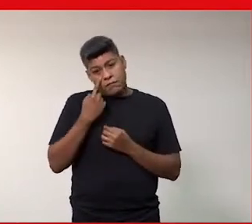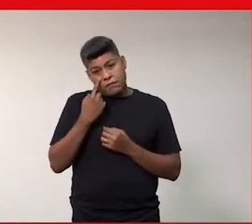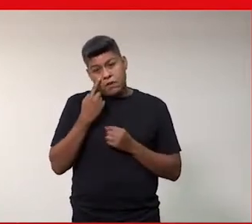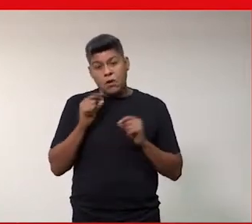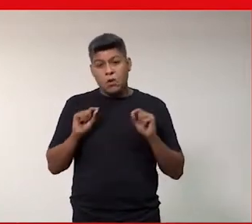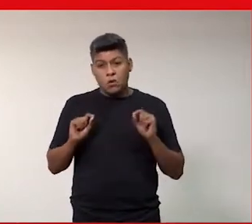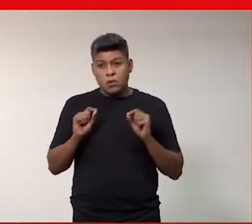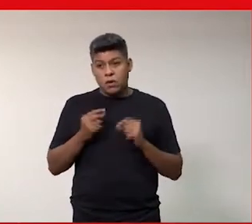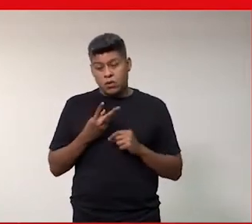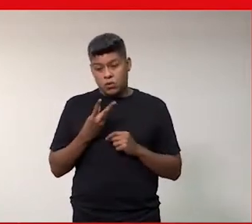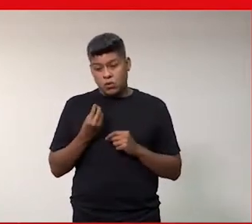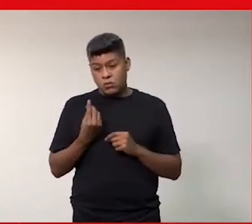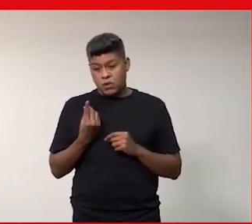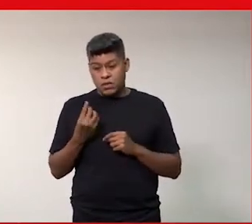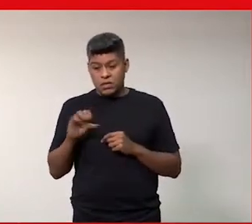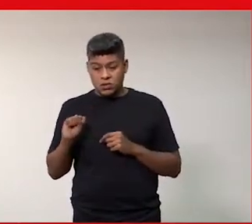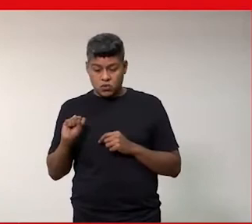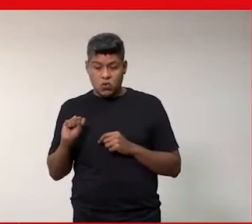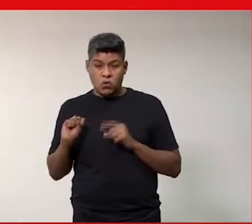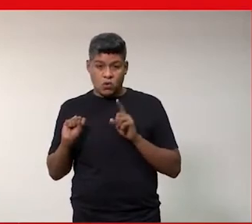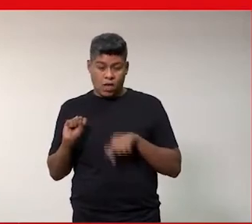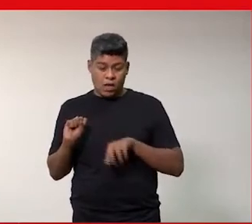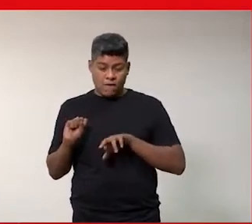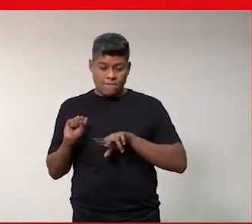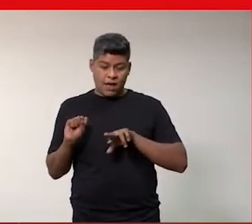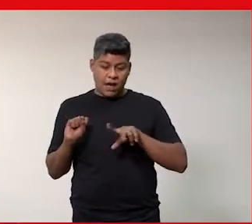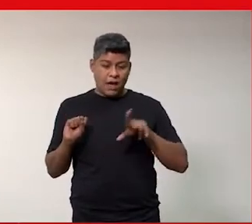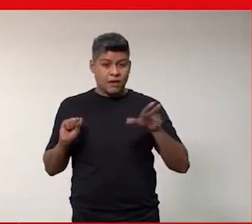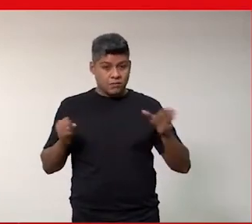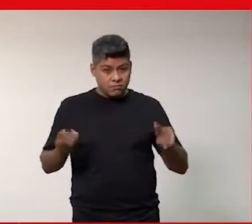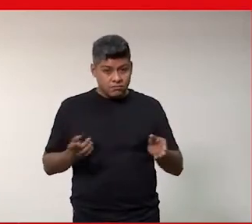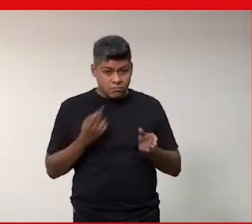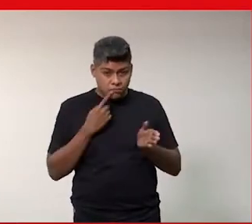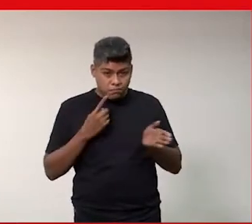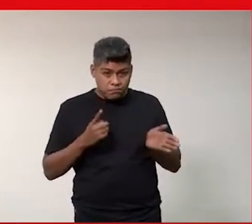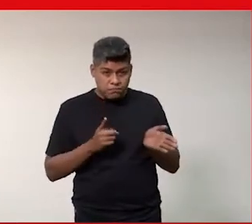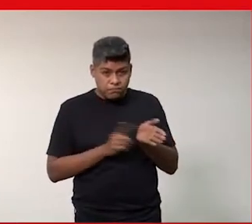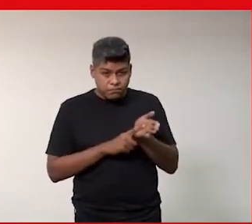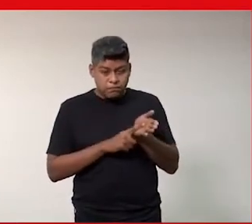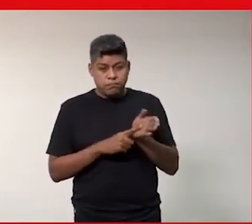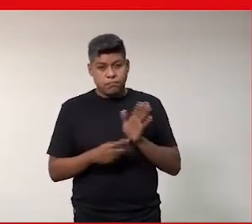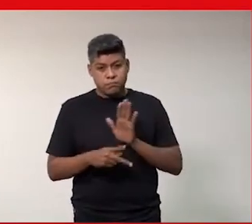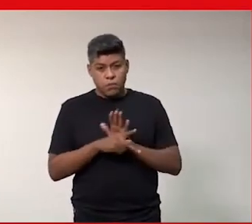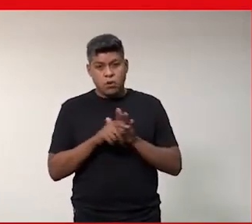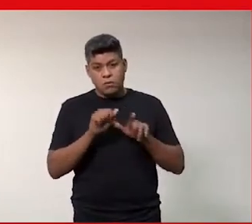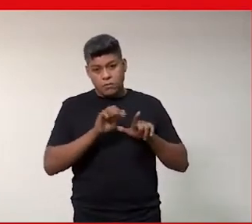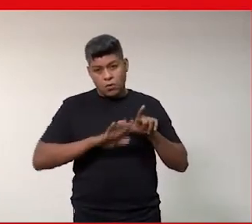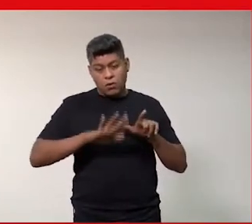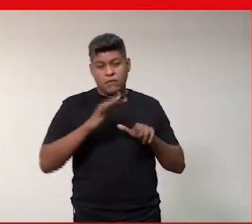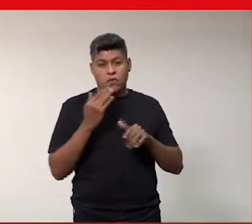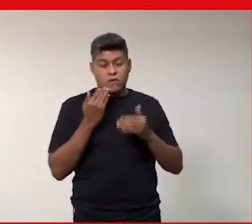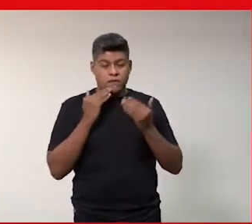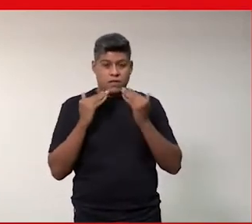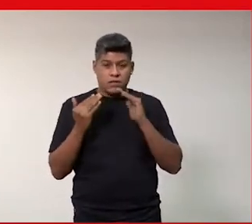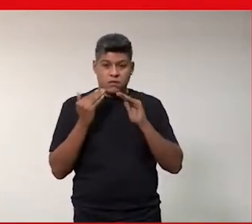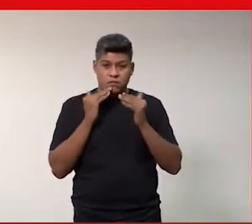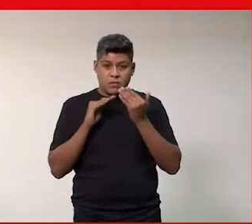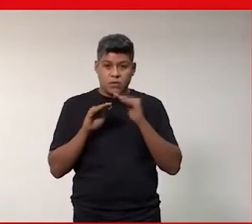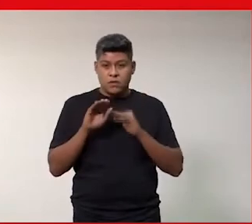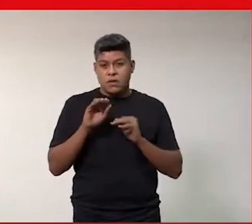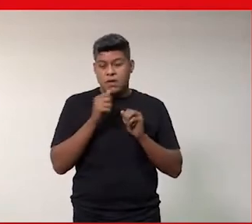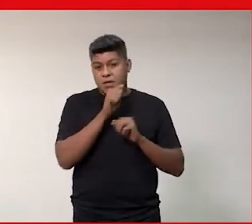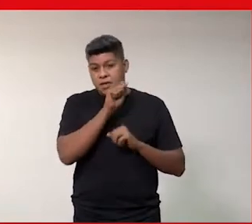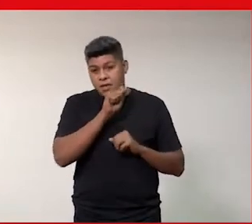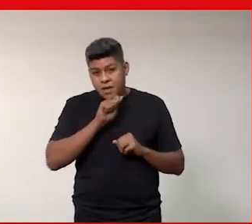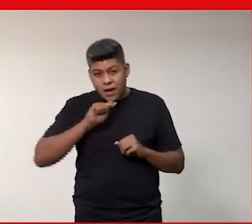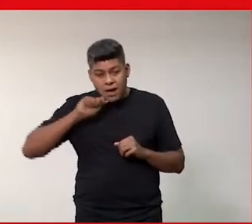em 2018 foram várias as denúncias relacionadas por exemplo a plataformas como Facebook e Amazon